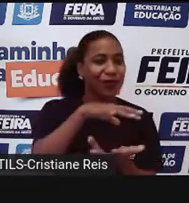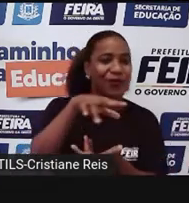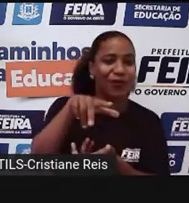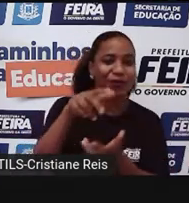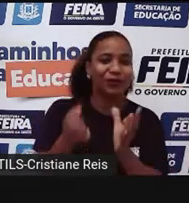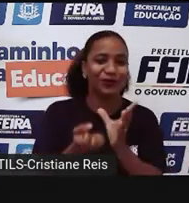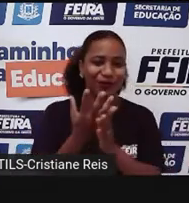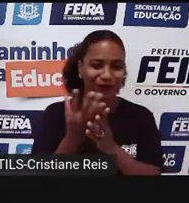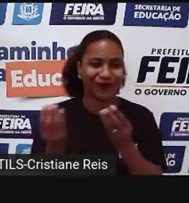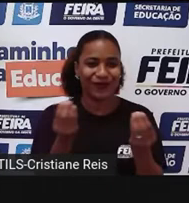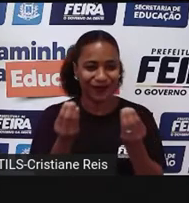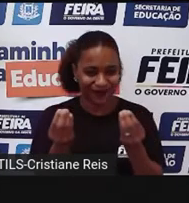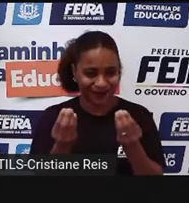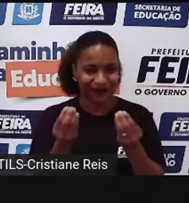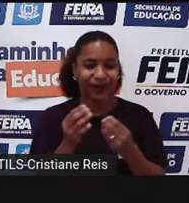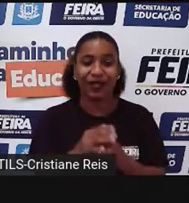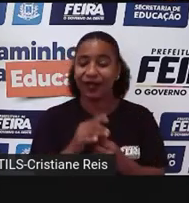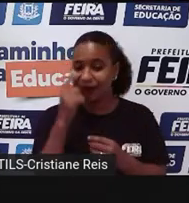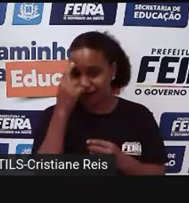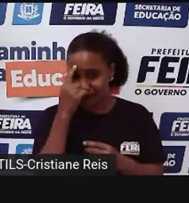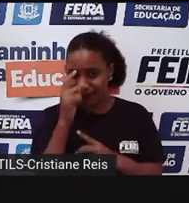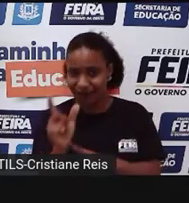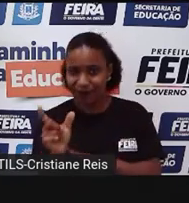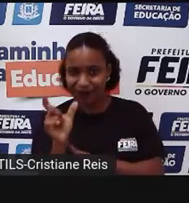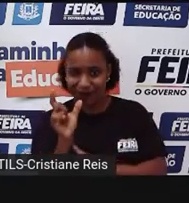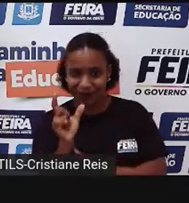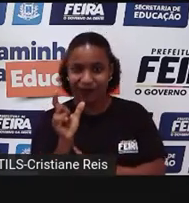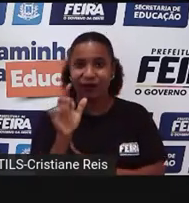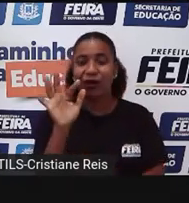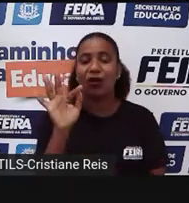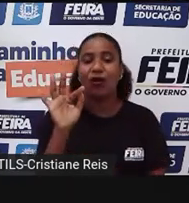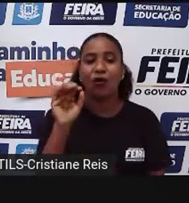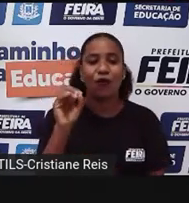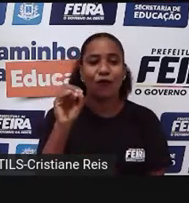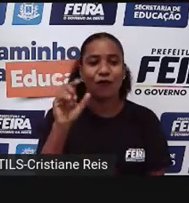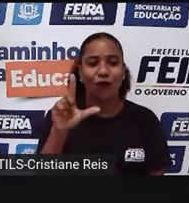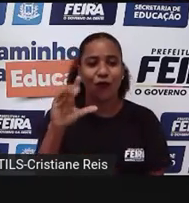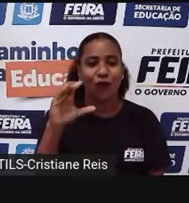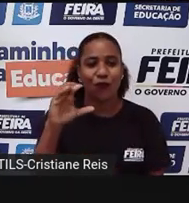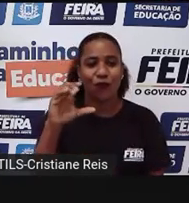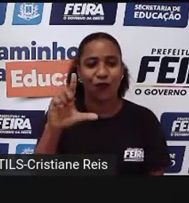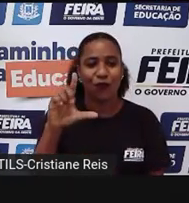a palavra folclore surgiu em 1846.